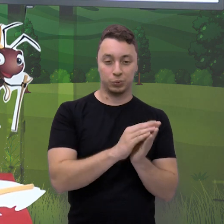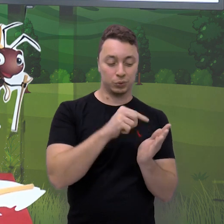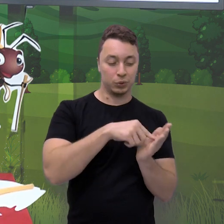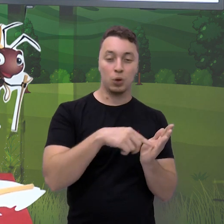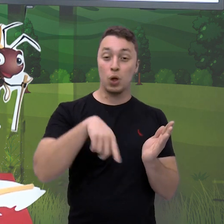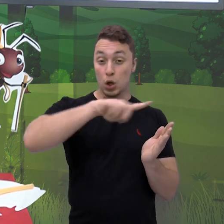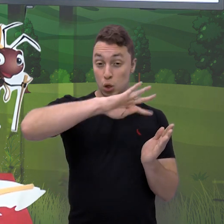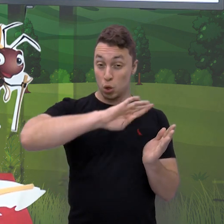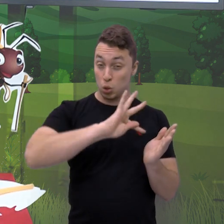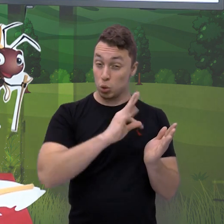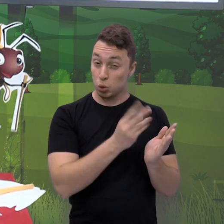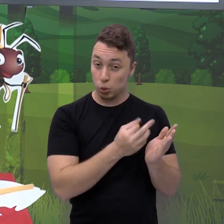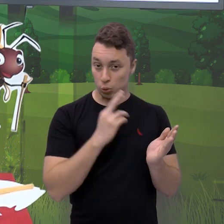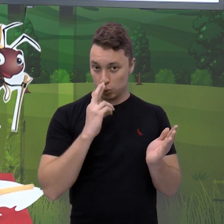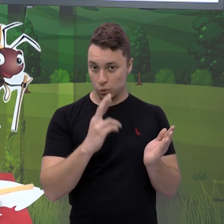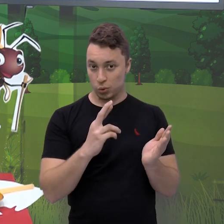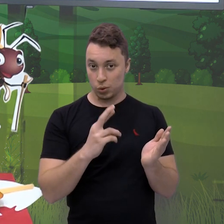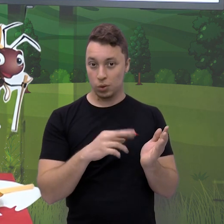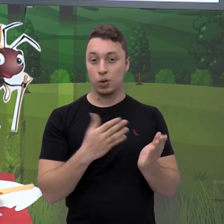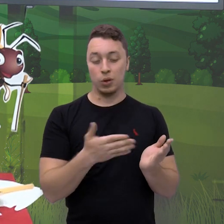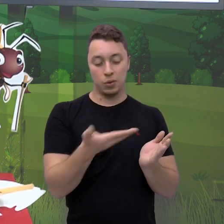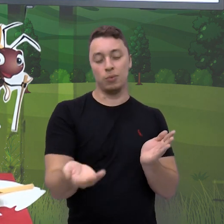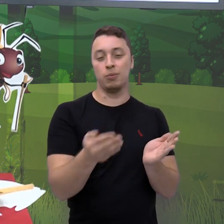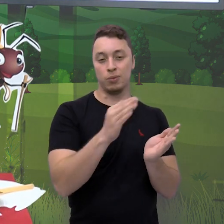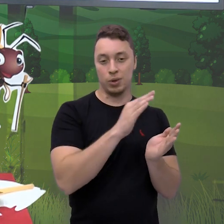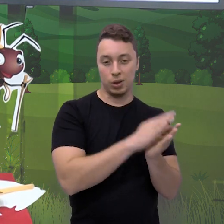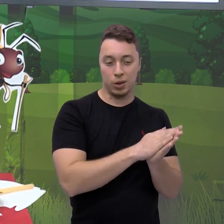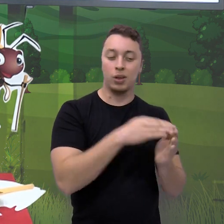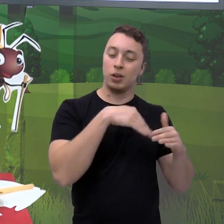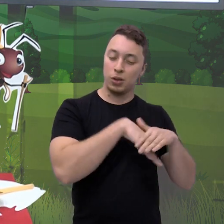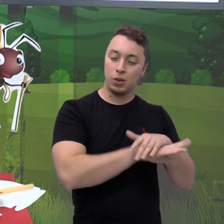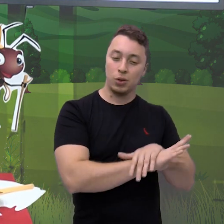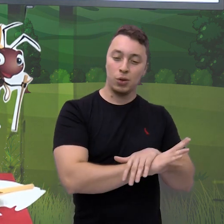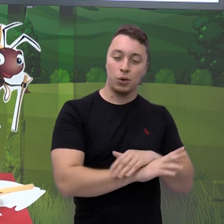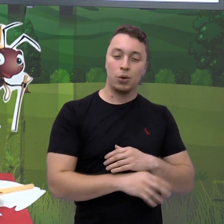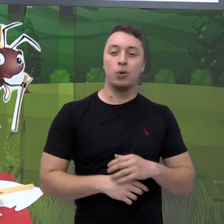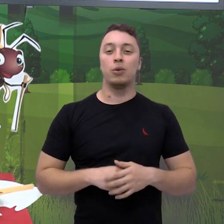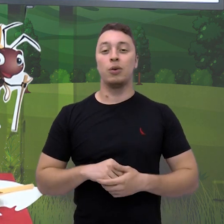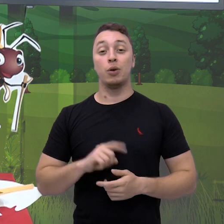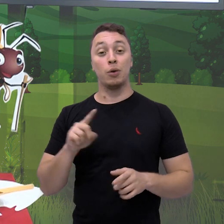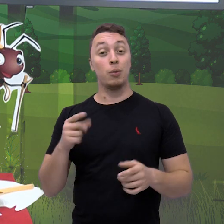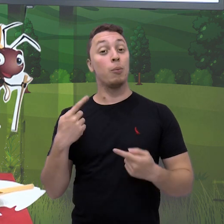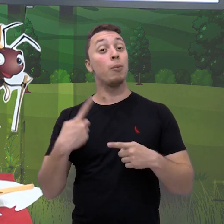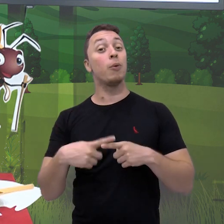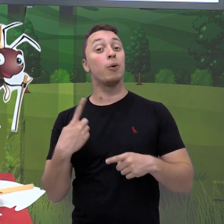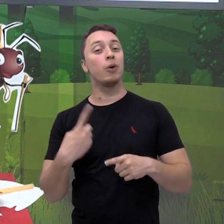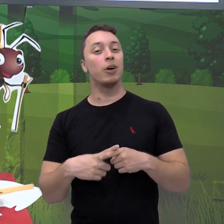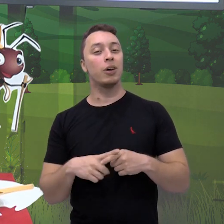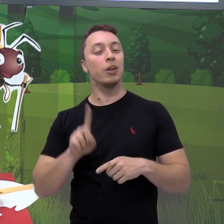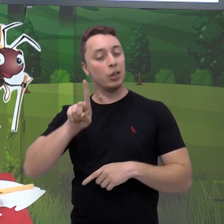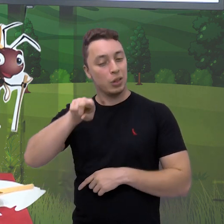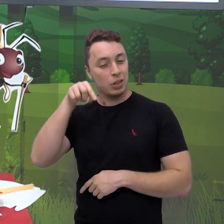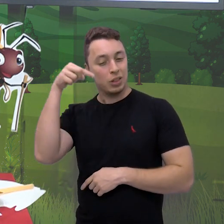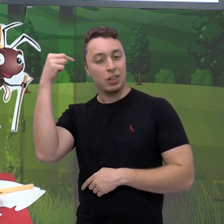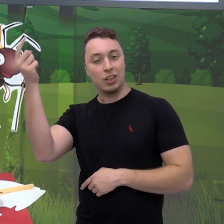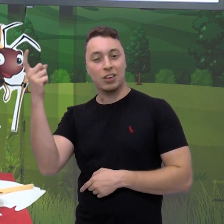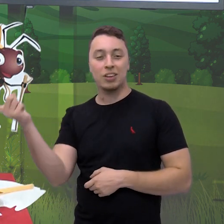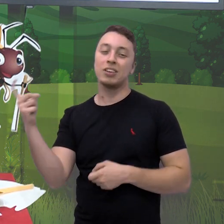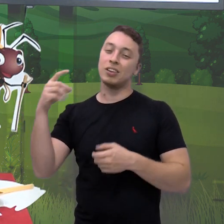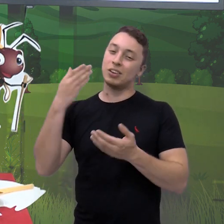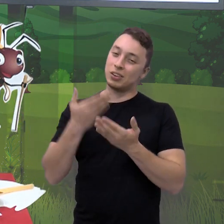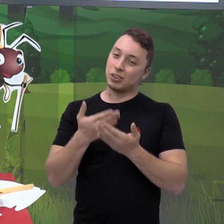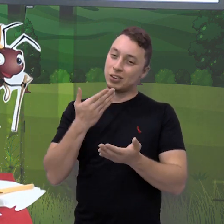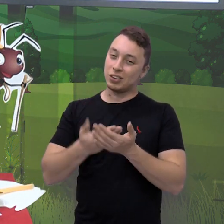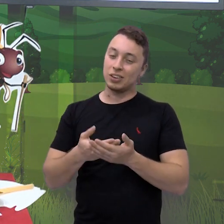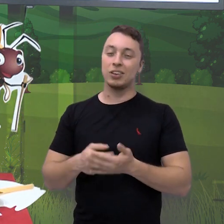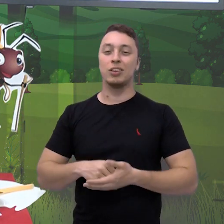as respostas, chegou a hora de guardar o material, descansar, porque na próxima aula nós estaremos de volta falando de